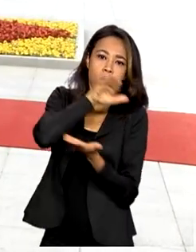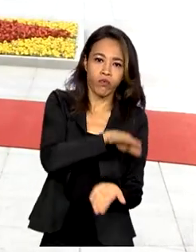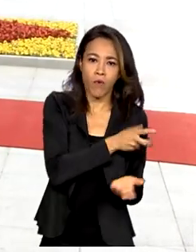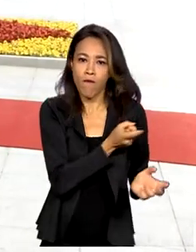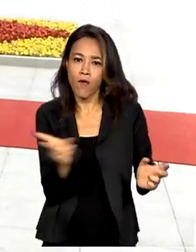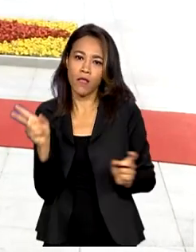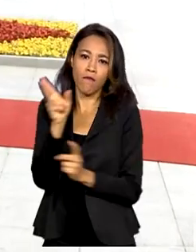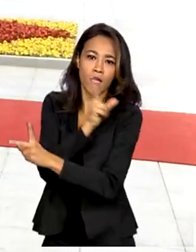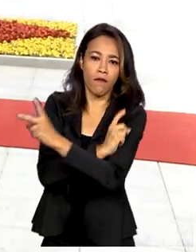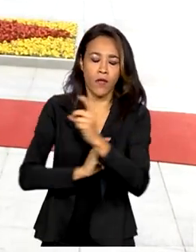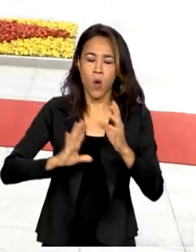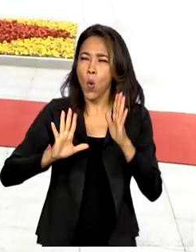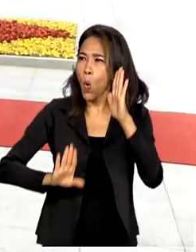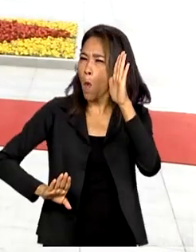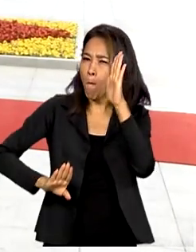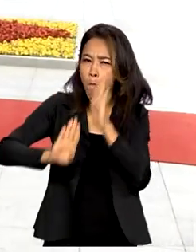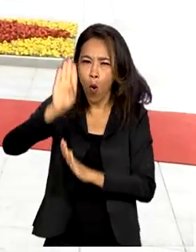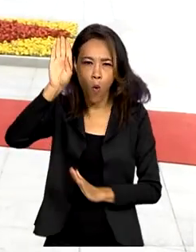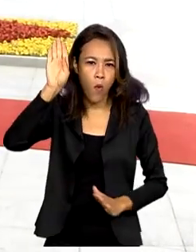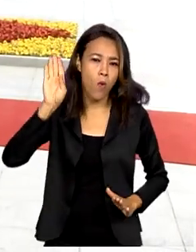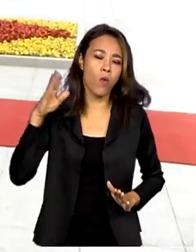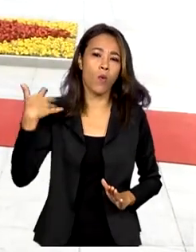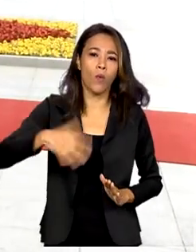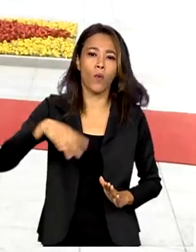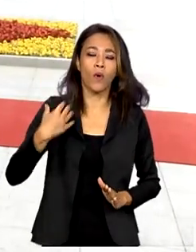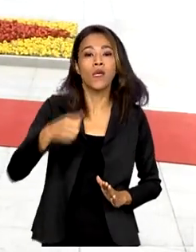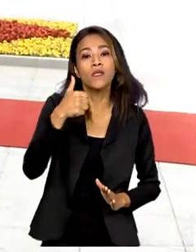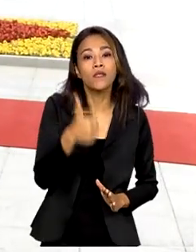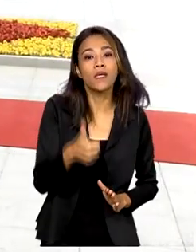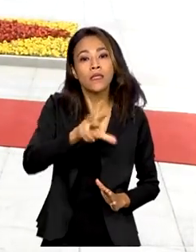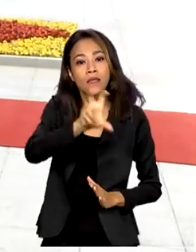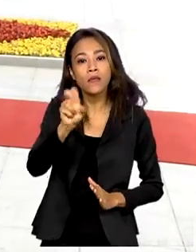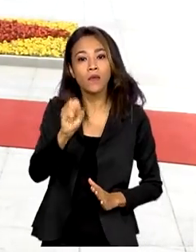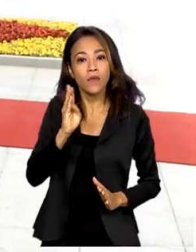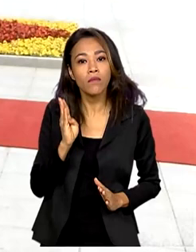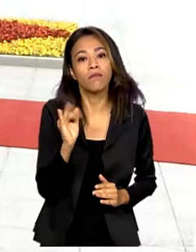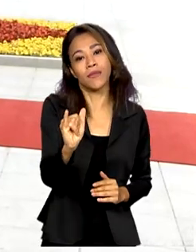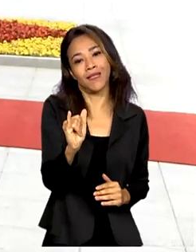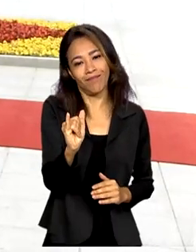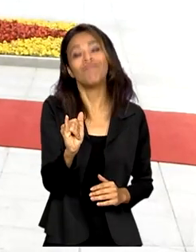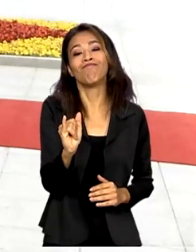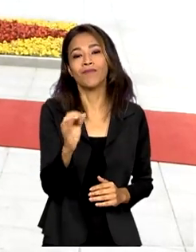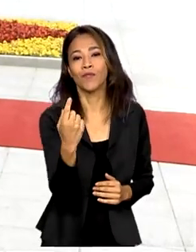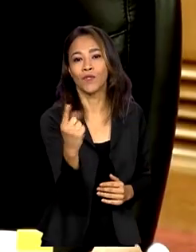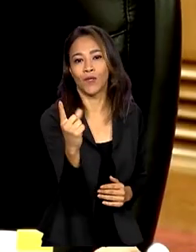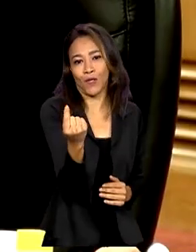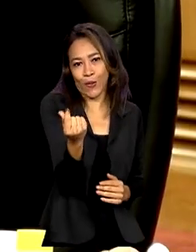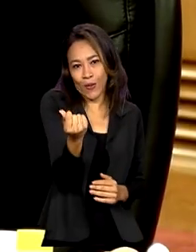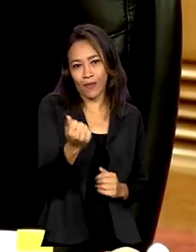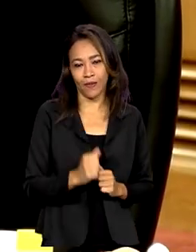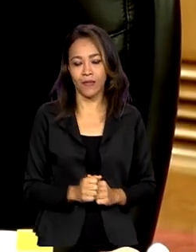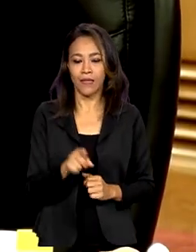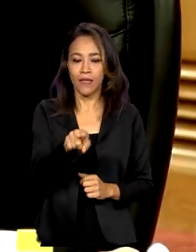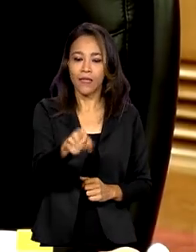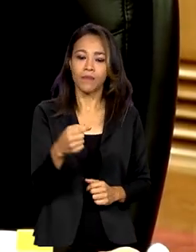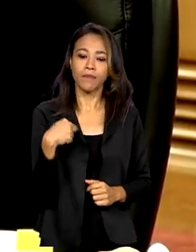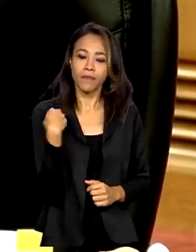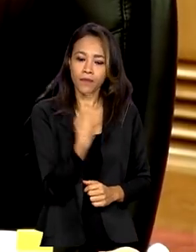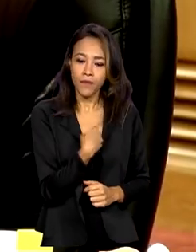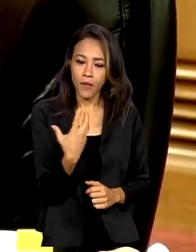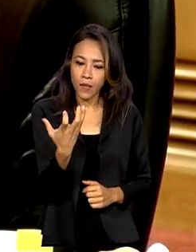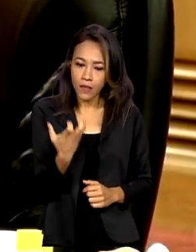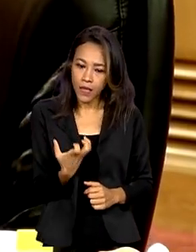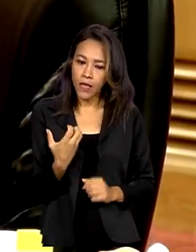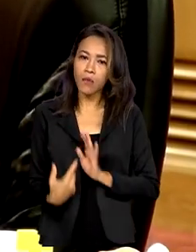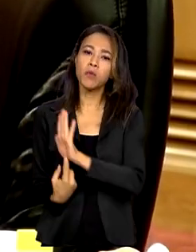dois países bateu recorde de mais de 150 bilhões de dólares. Nós queremos dizer ao mundo que